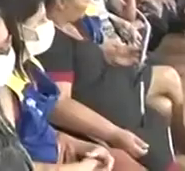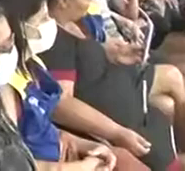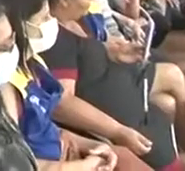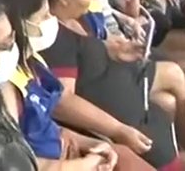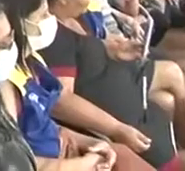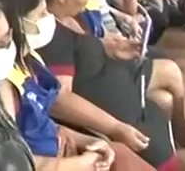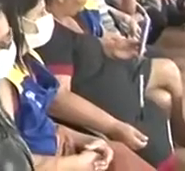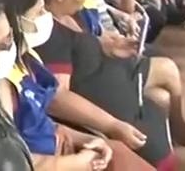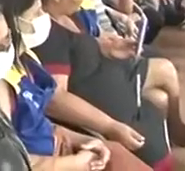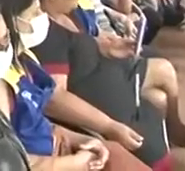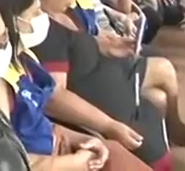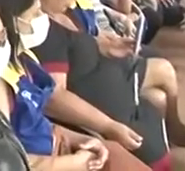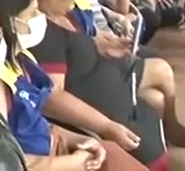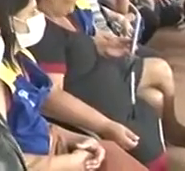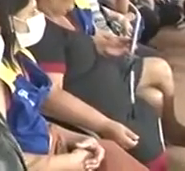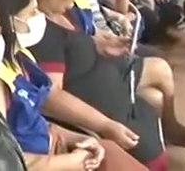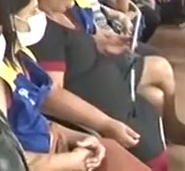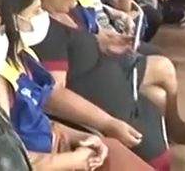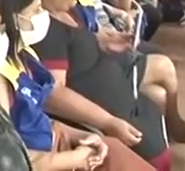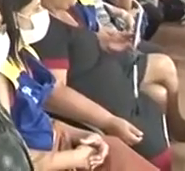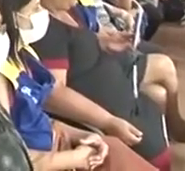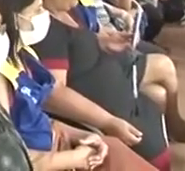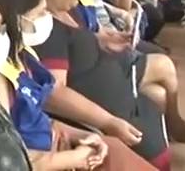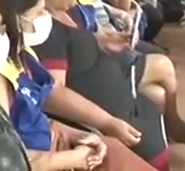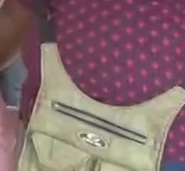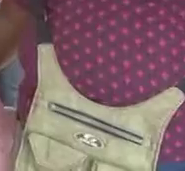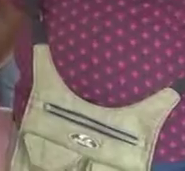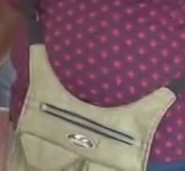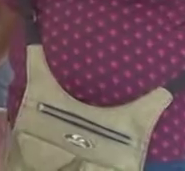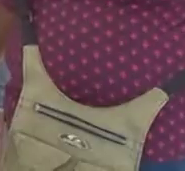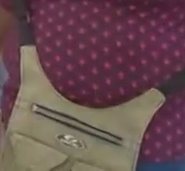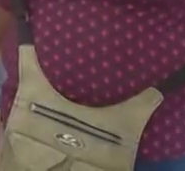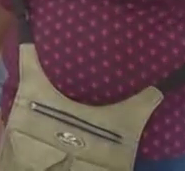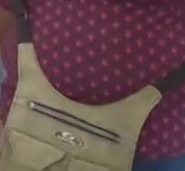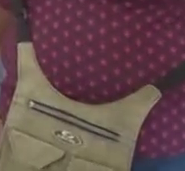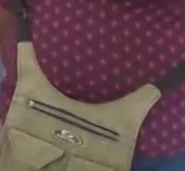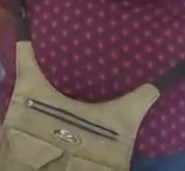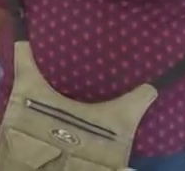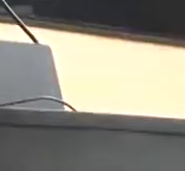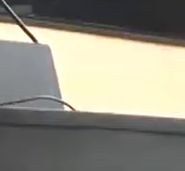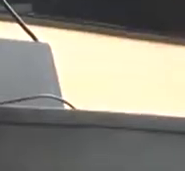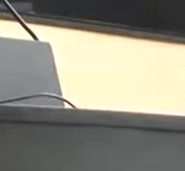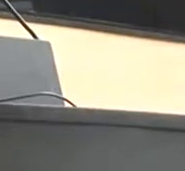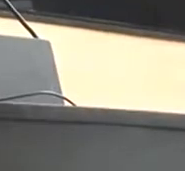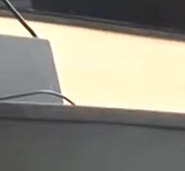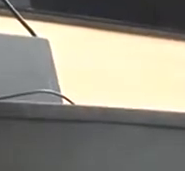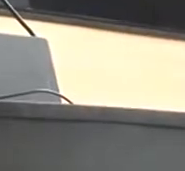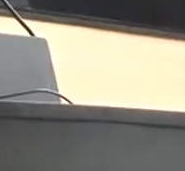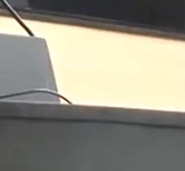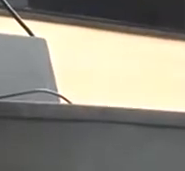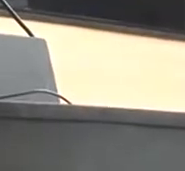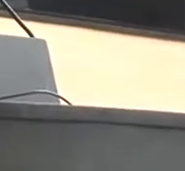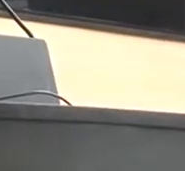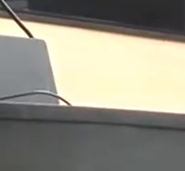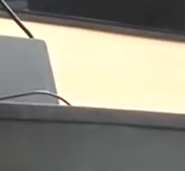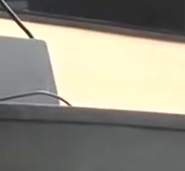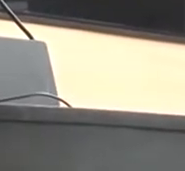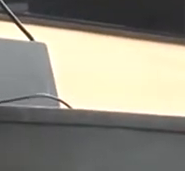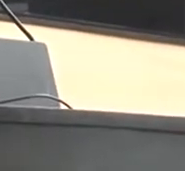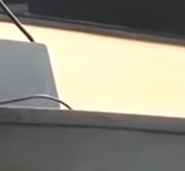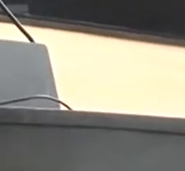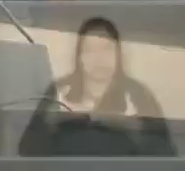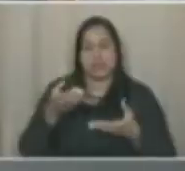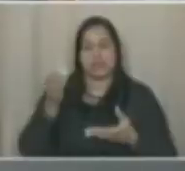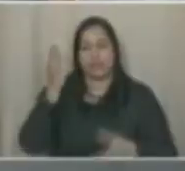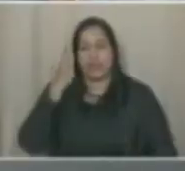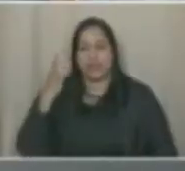O Piso Nacional dos Agentes Comunitários de Saúde e dos Agentes de Endemias foi tema de pronunciamento do vereador Ivan